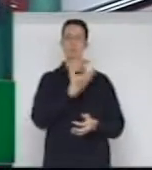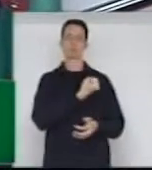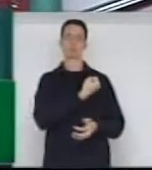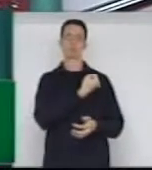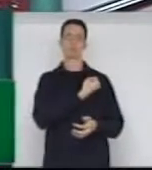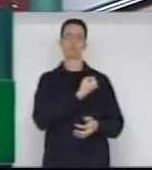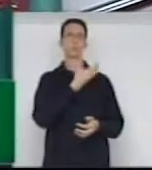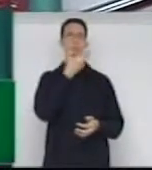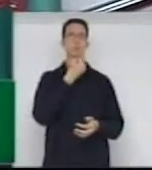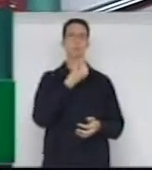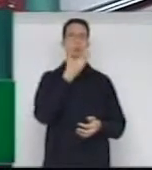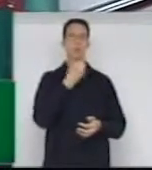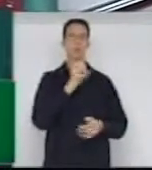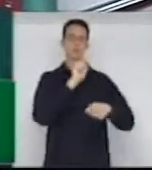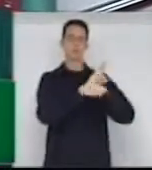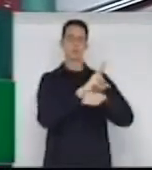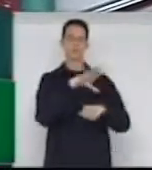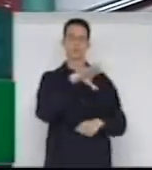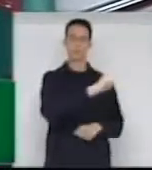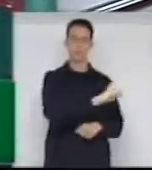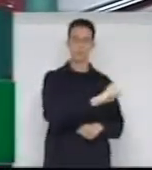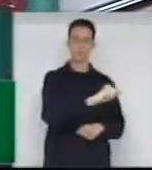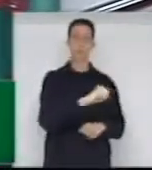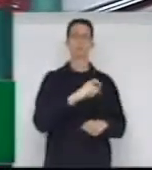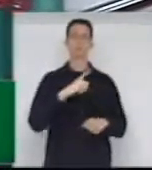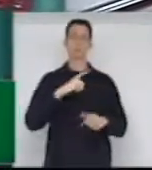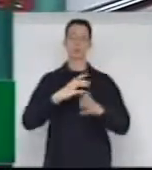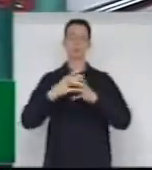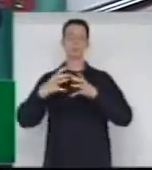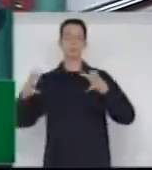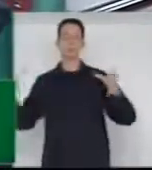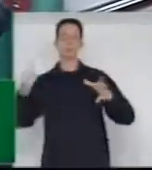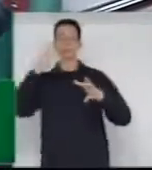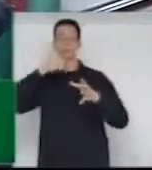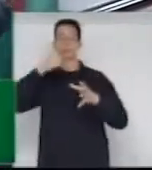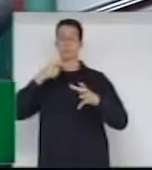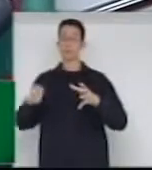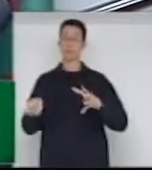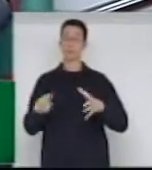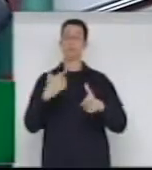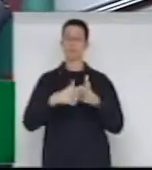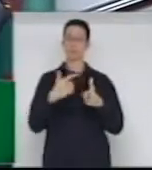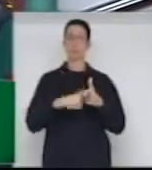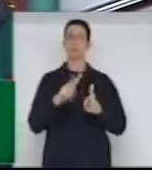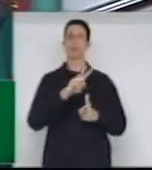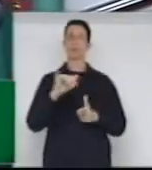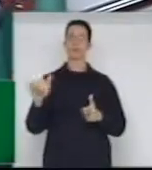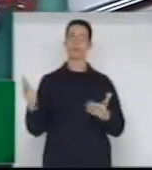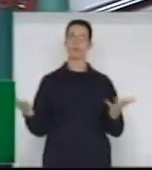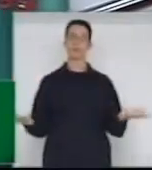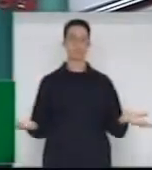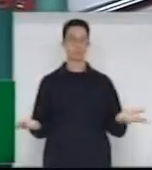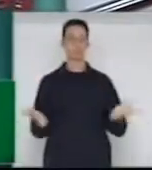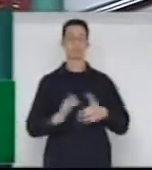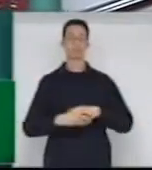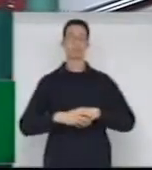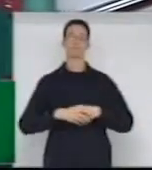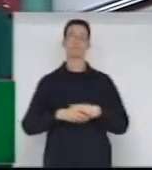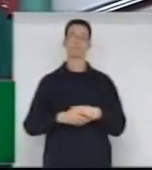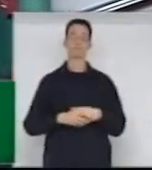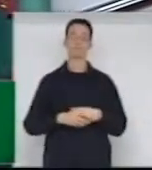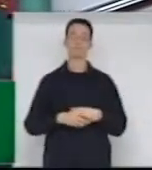Vai sobrar mulheres e vai ter esse problema por conta desse percentual. Como foram